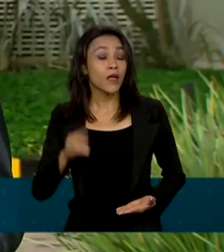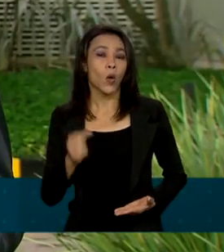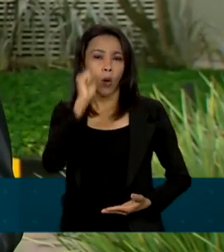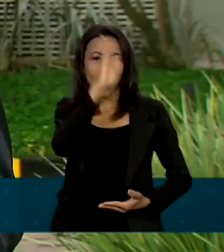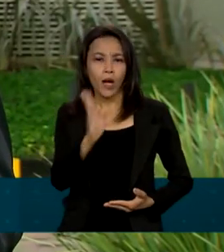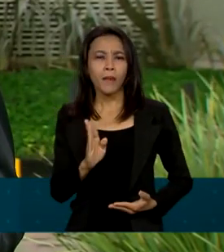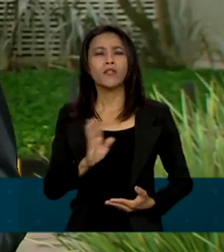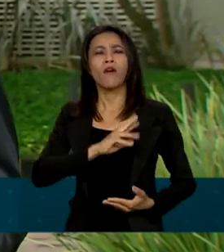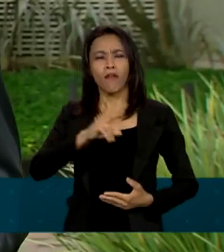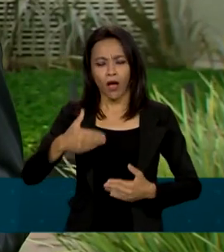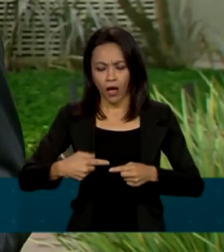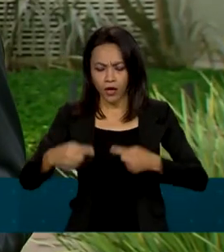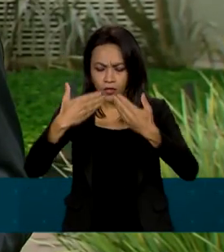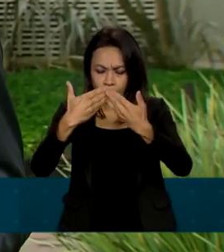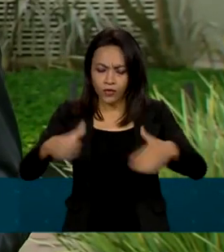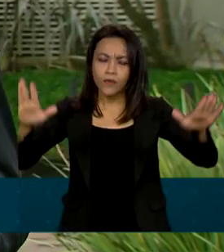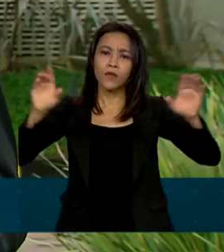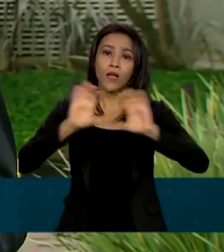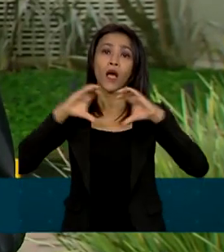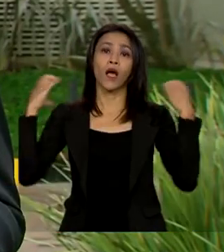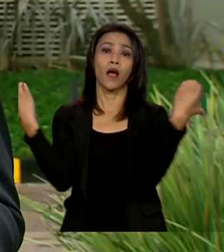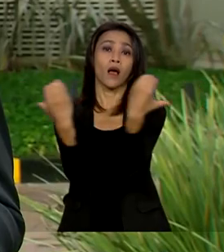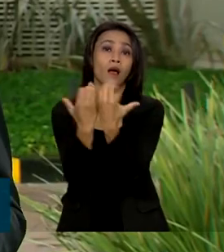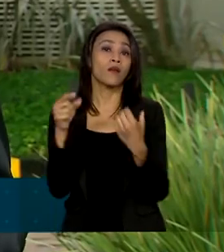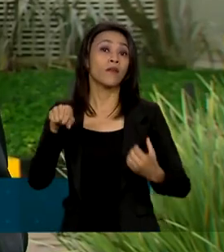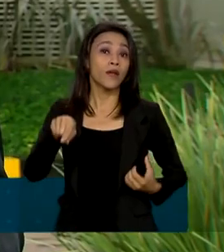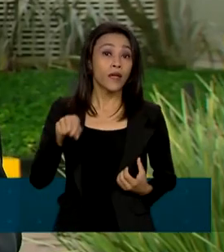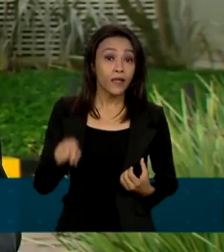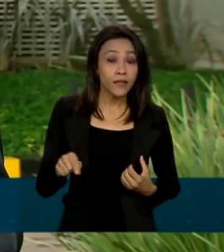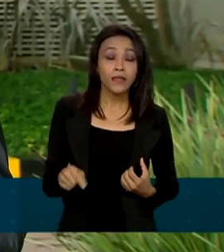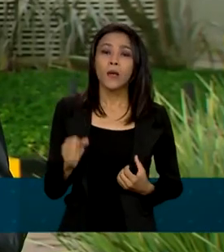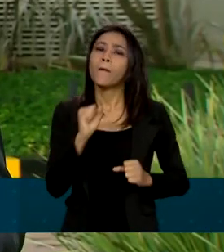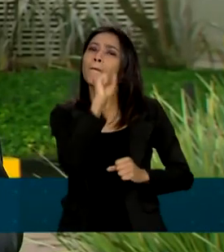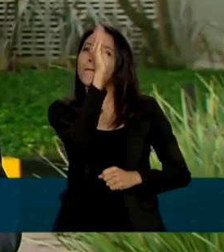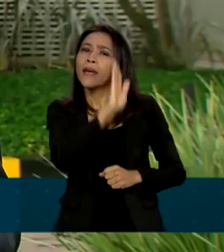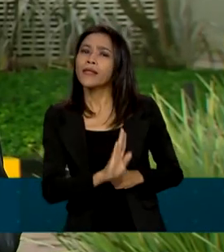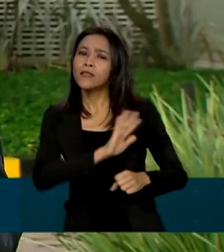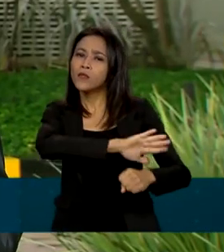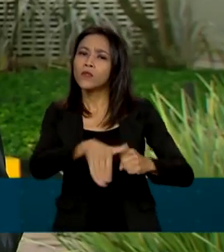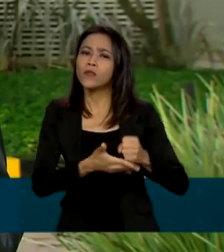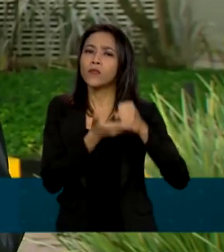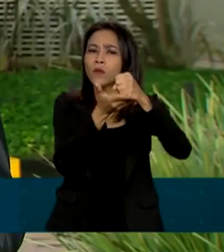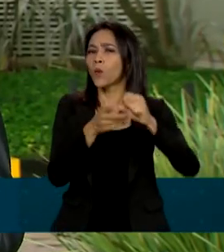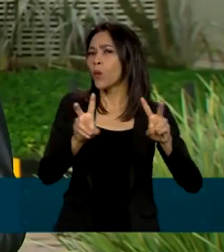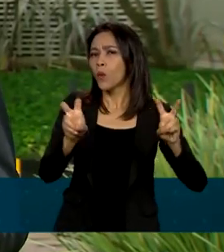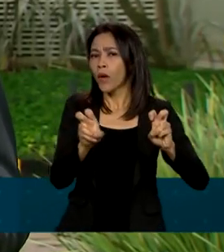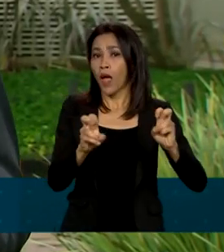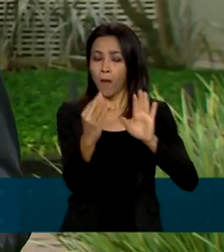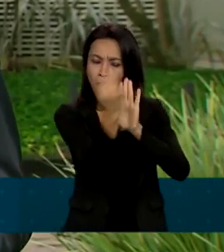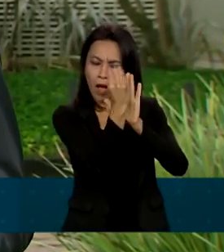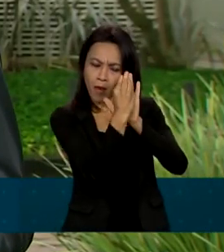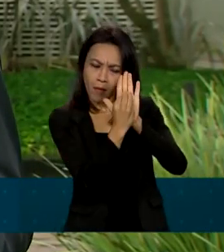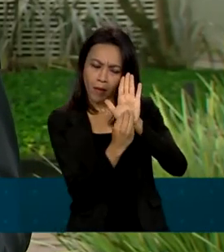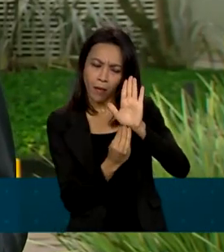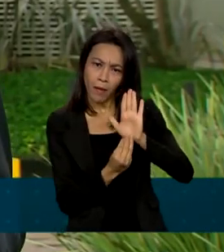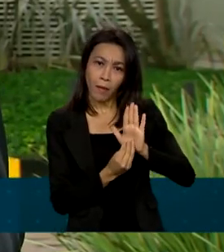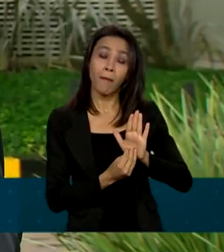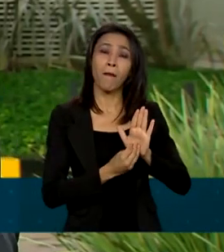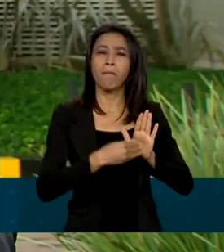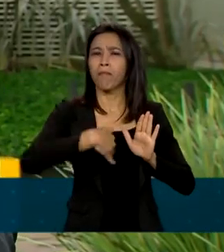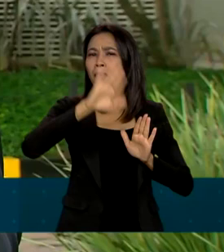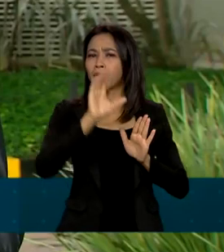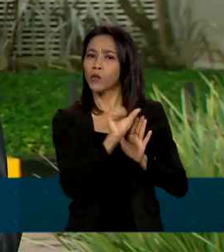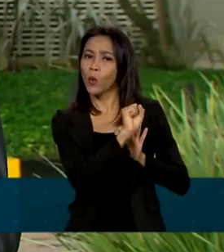a agenda Brasil Mais Sustentável. Trata-se de um documento que consolida mais de 800 ações